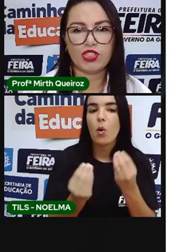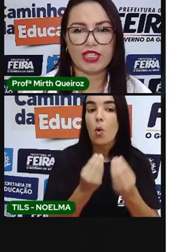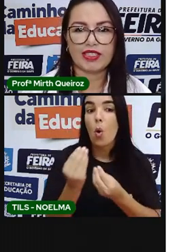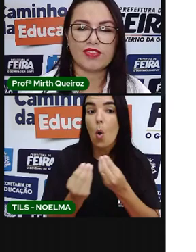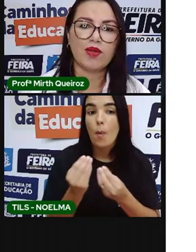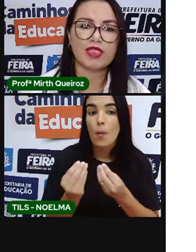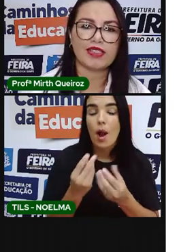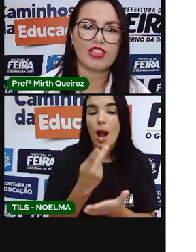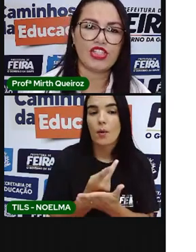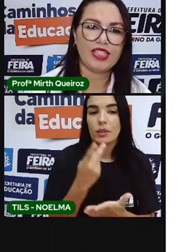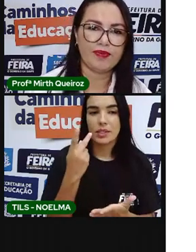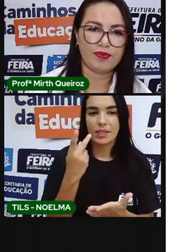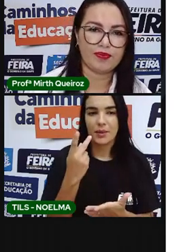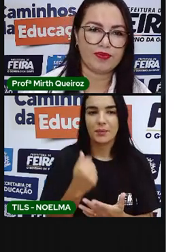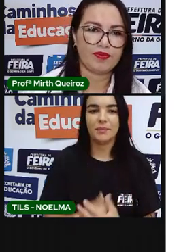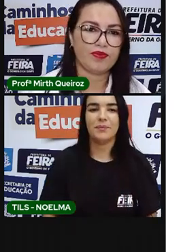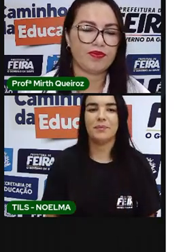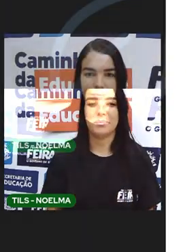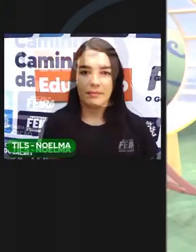Debré e o Gendas. Vamos assistir?